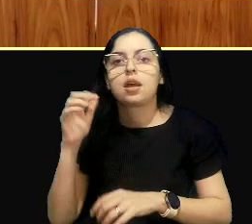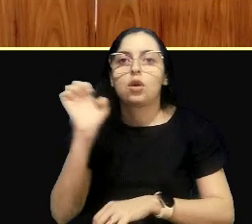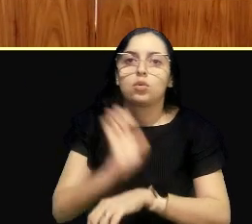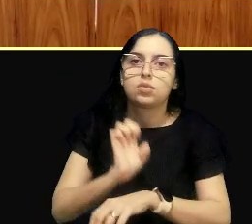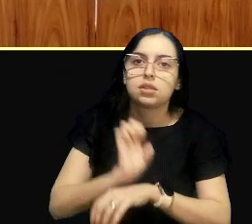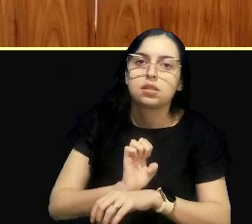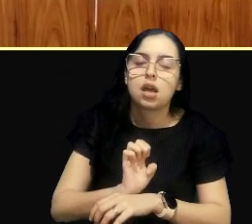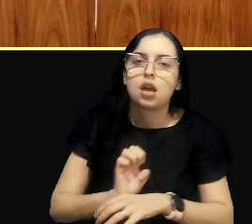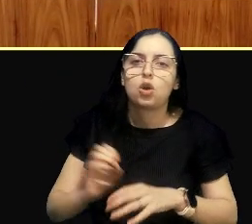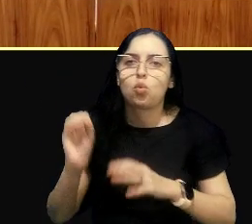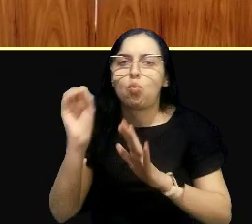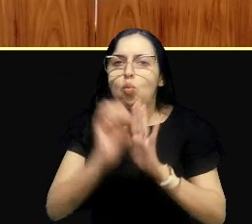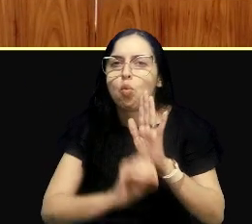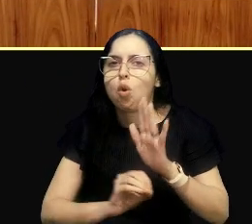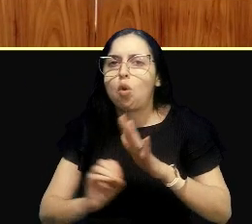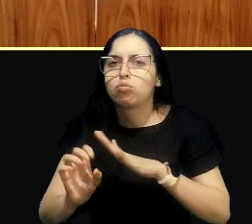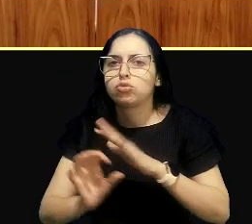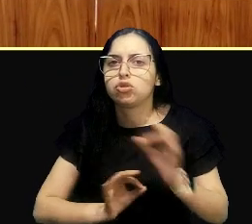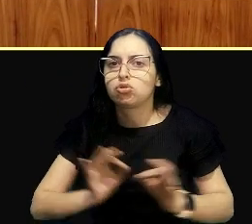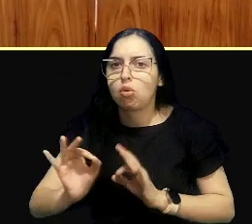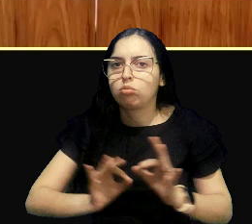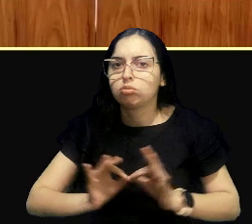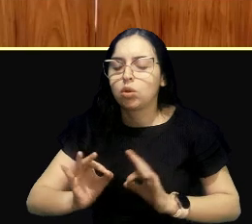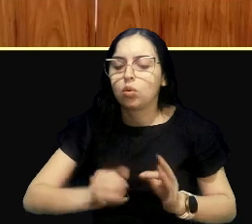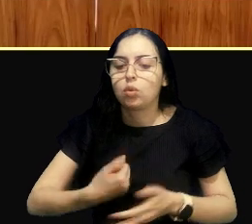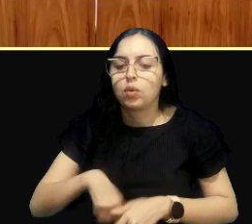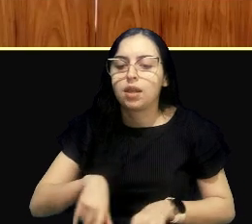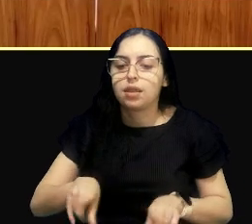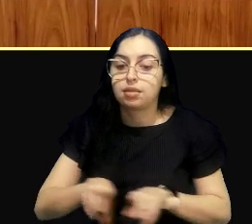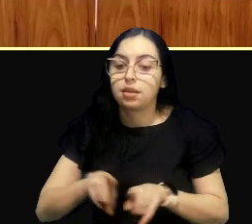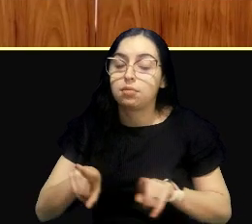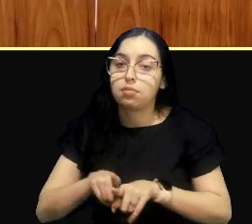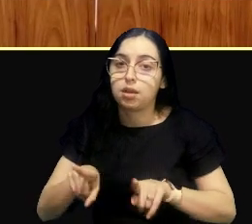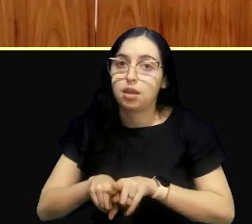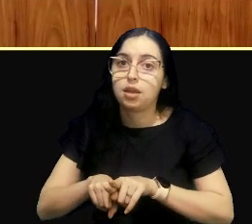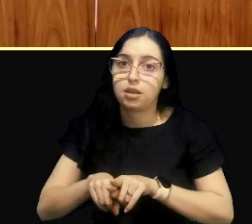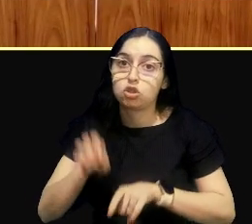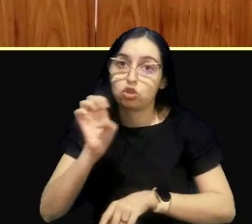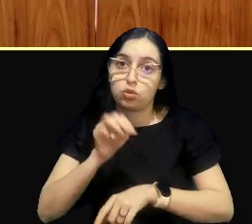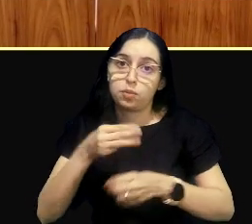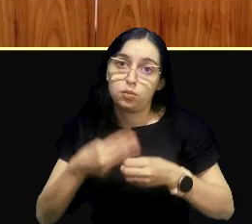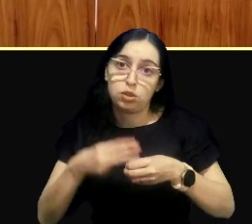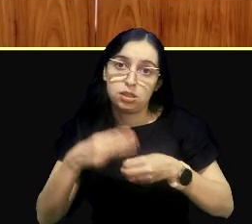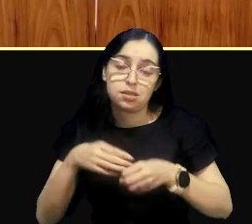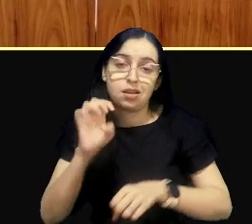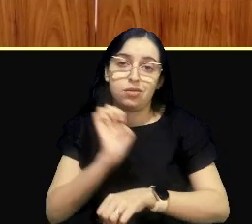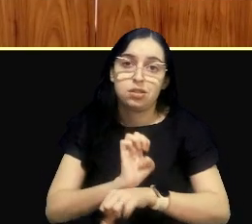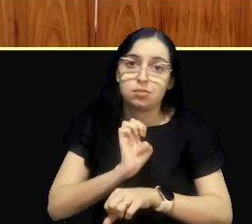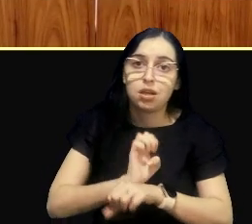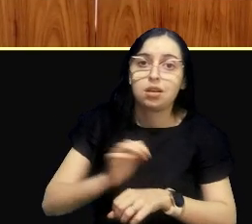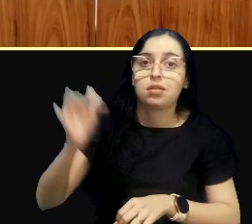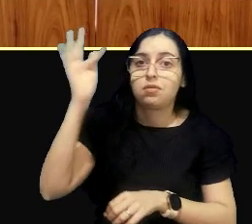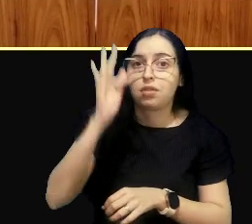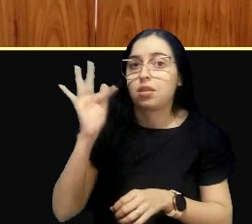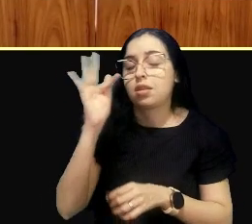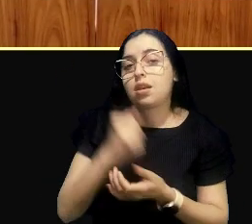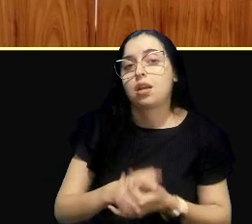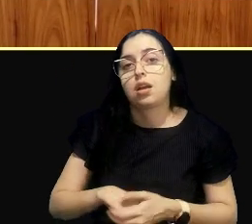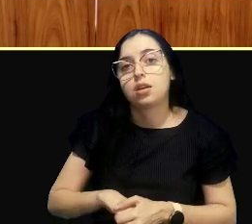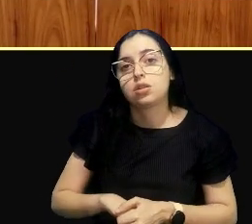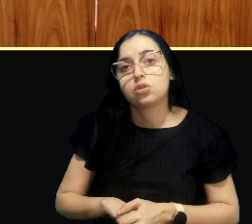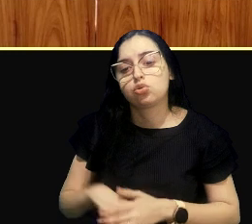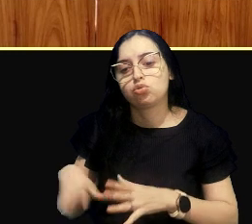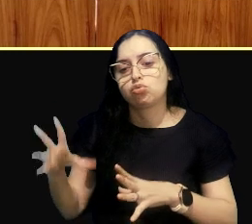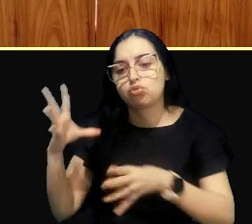dos órgãos de controle, porque também são órgãos de controle municipais, estaduais, federais, né? Na sua